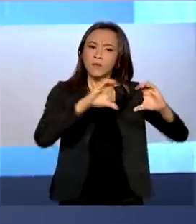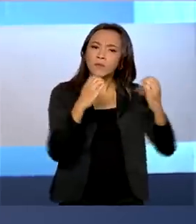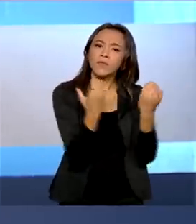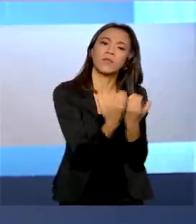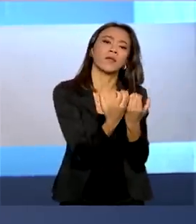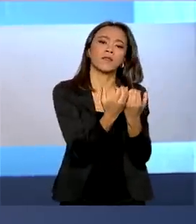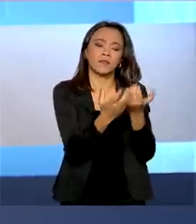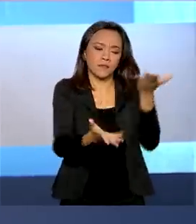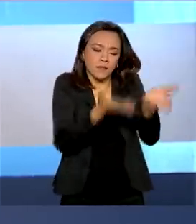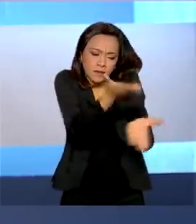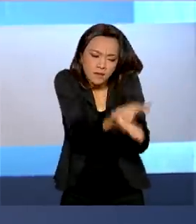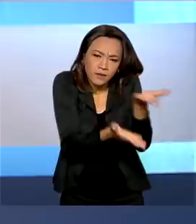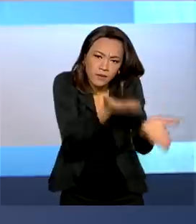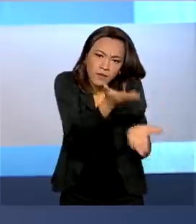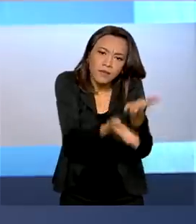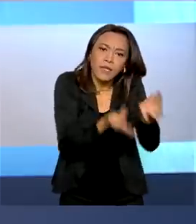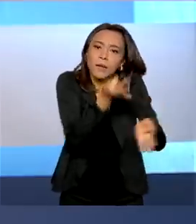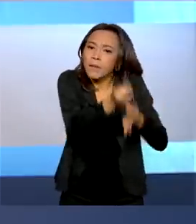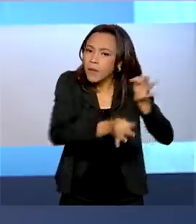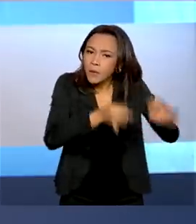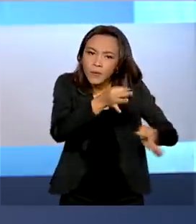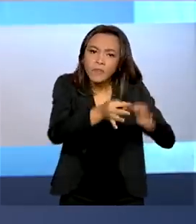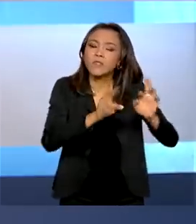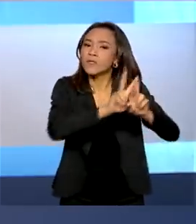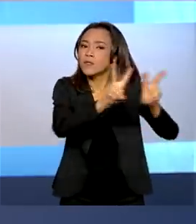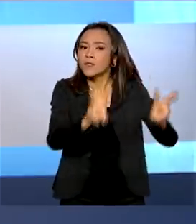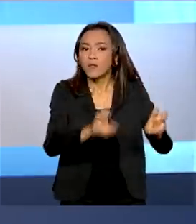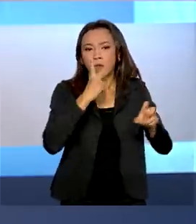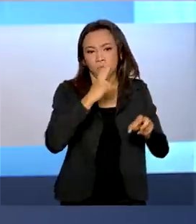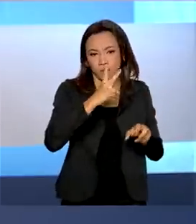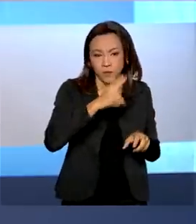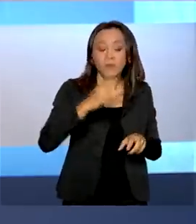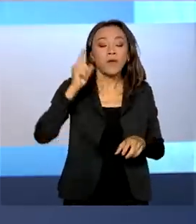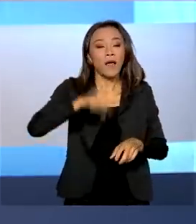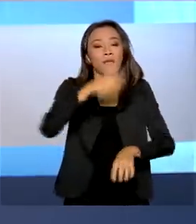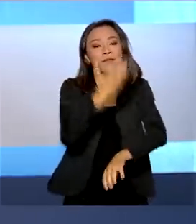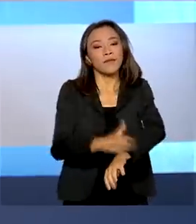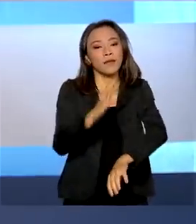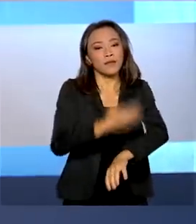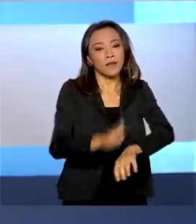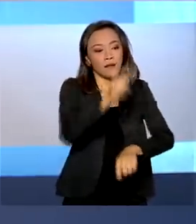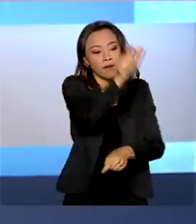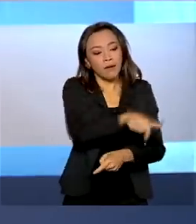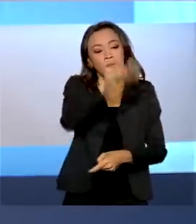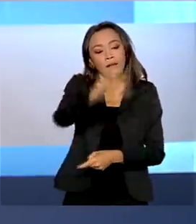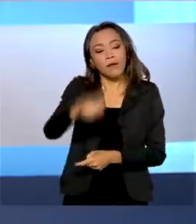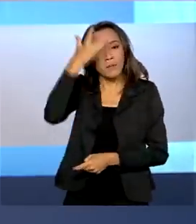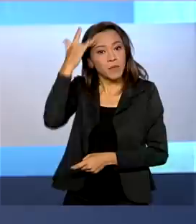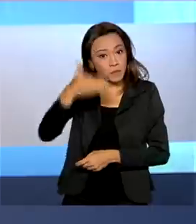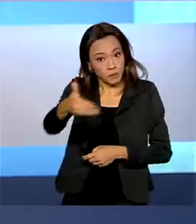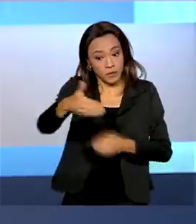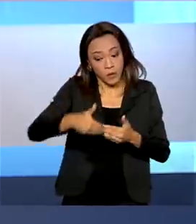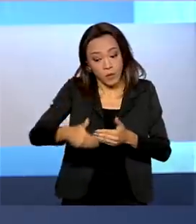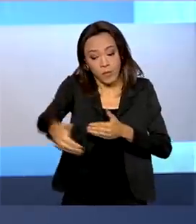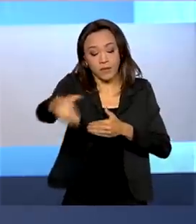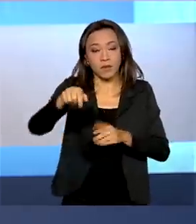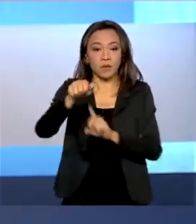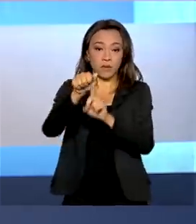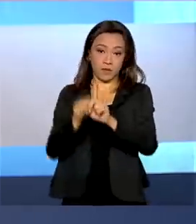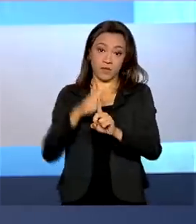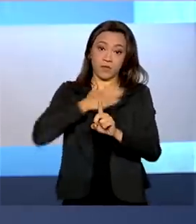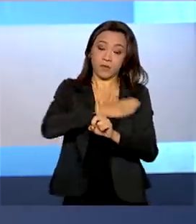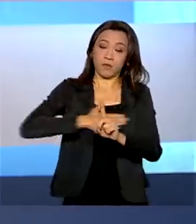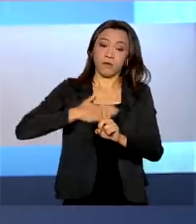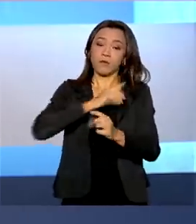Tabaco. Ele vai ter várias etapas e a primeira delas é a capacitação de gestores, que começa agora em agosto. O principal